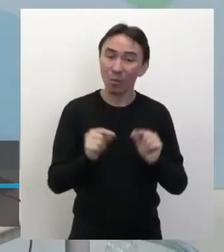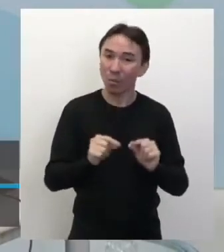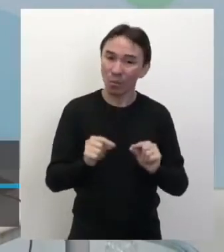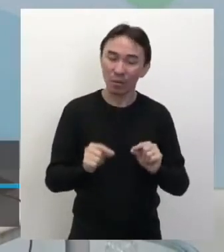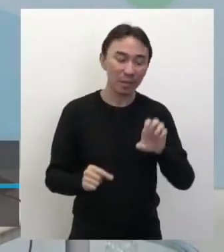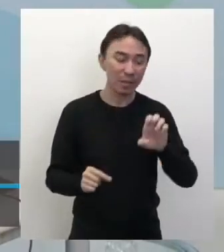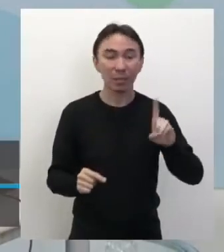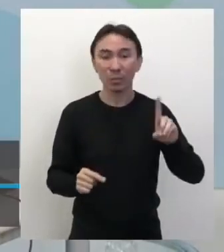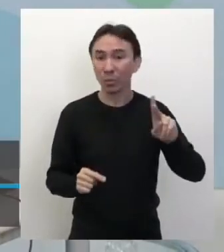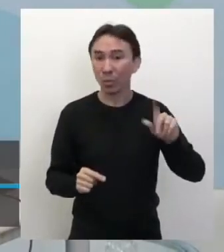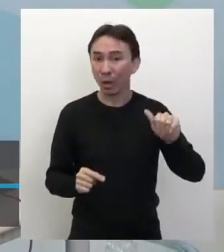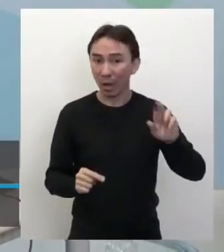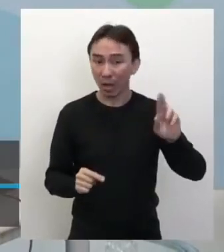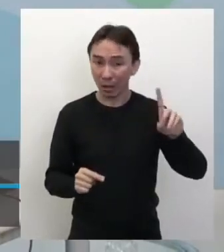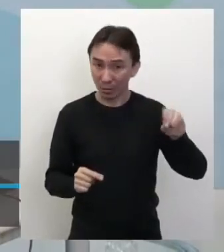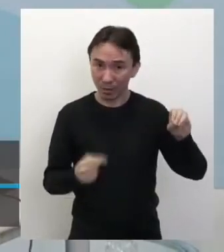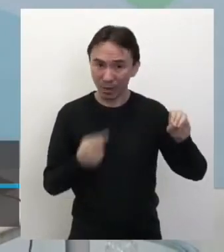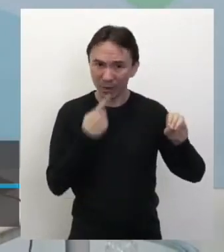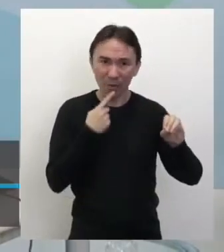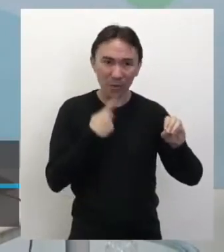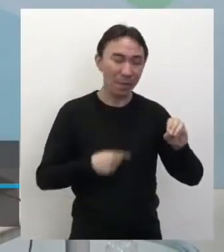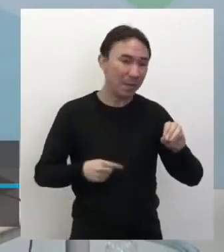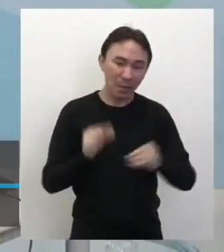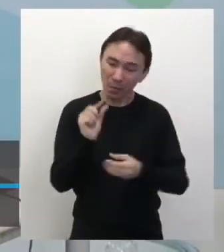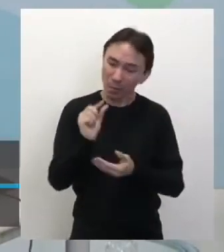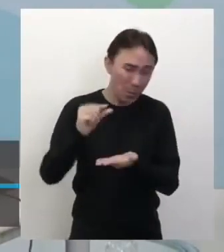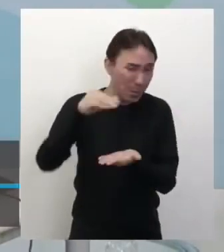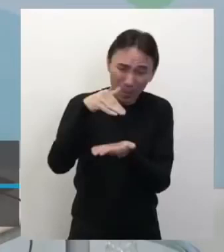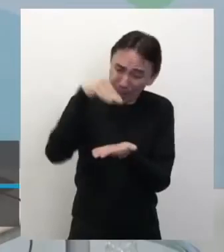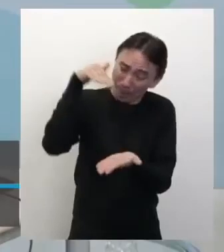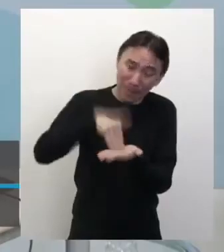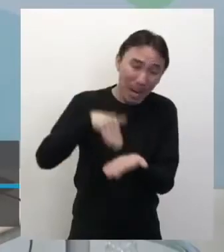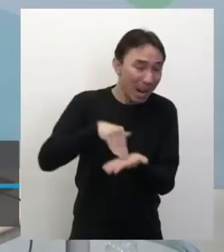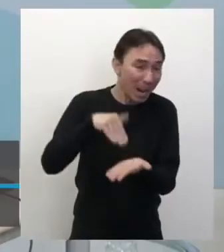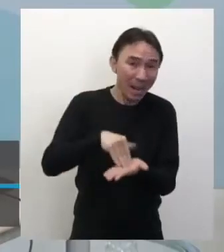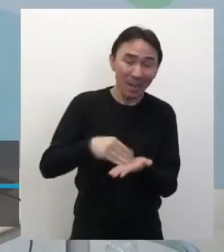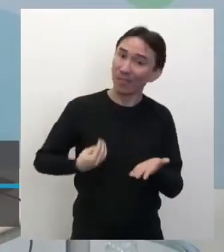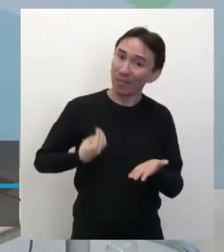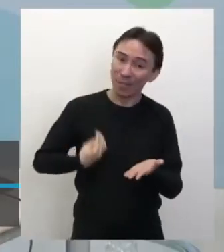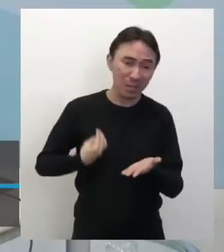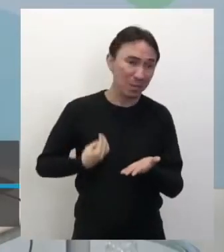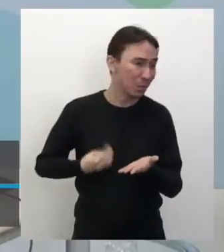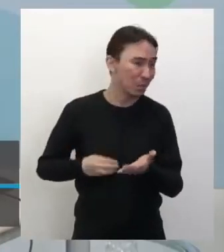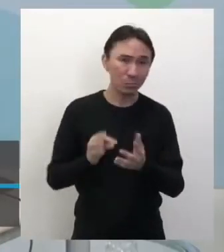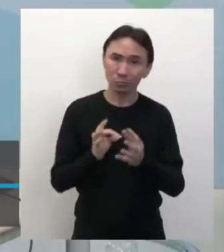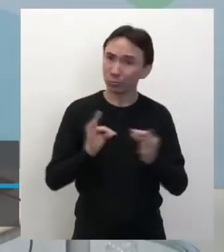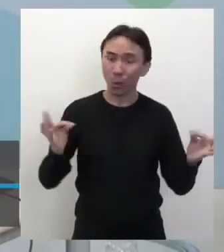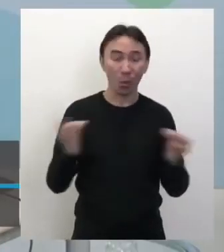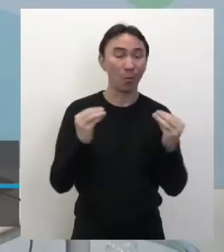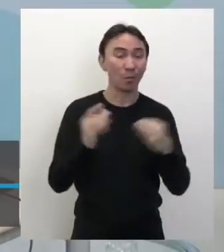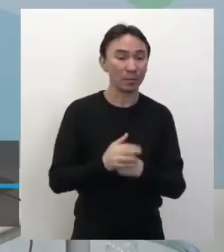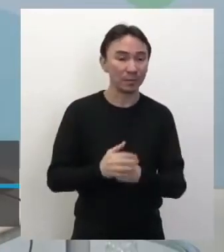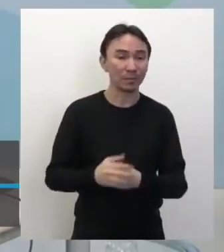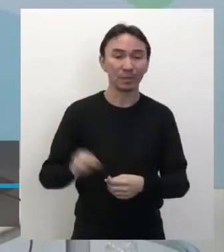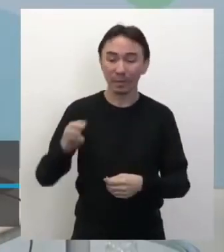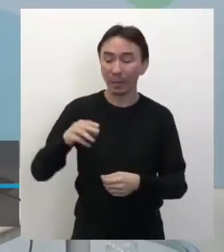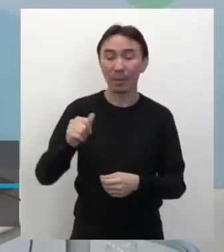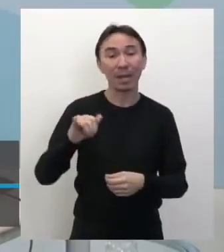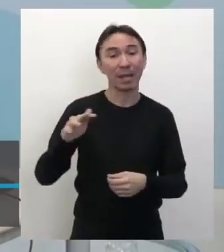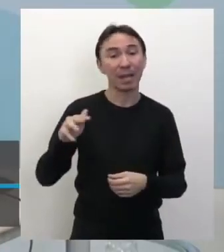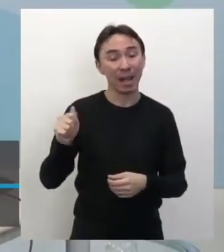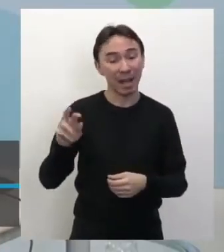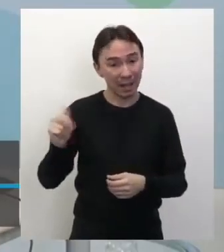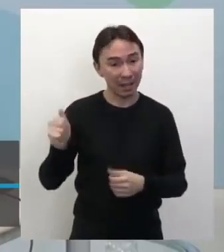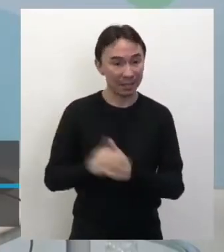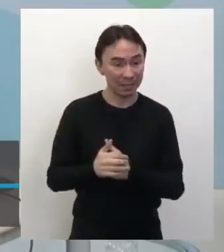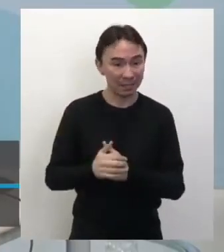e Henrique fazem parte da organização do corpo e dos seres vivos. Maiara, fechar, célula é a